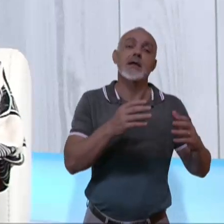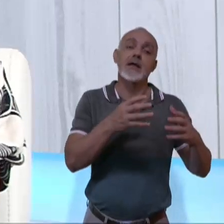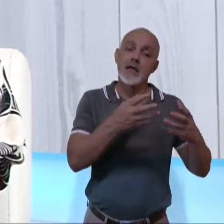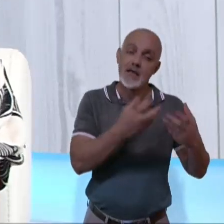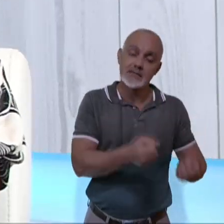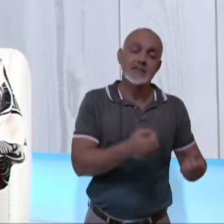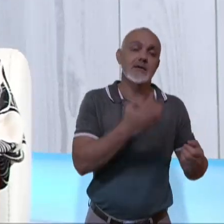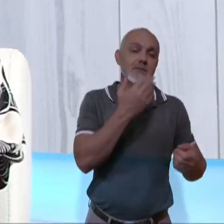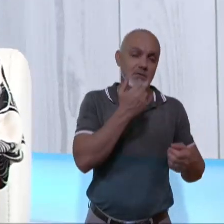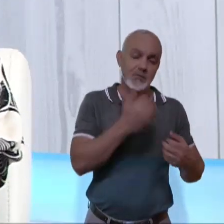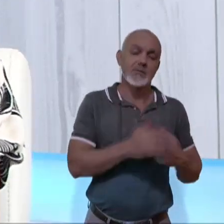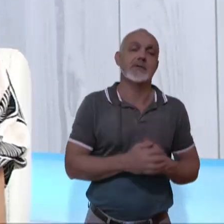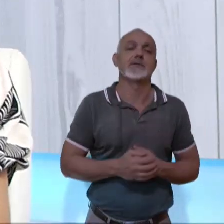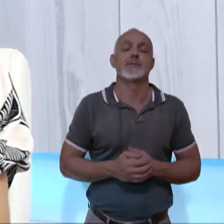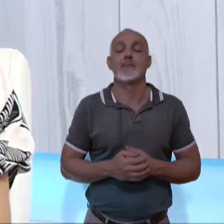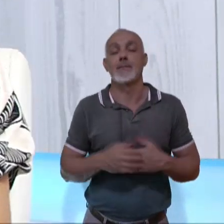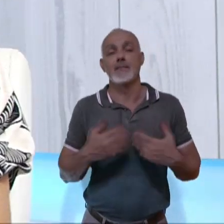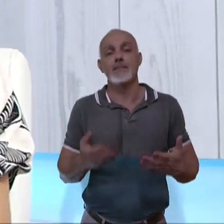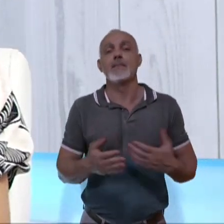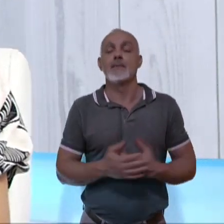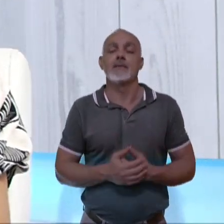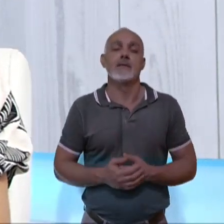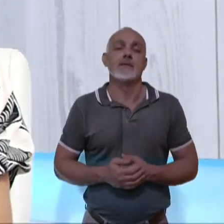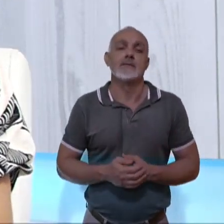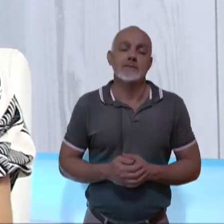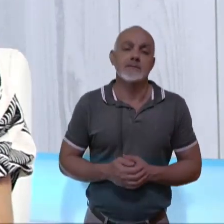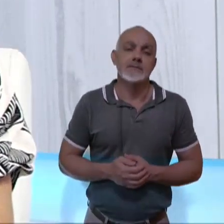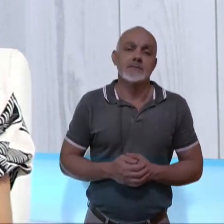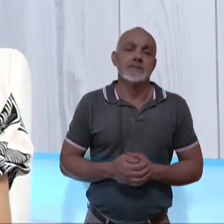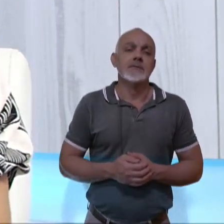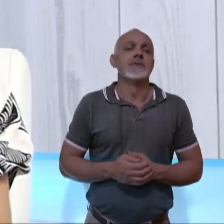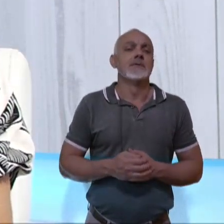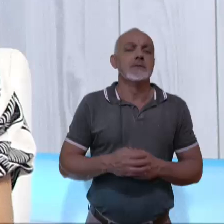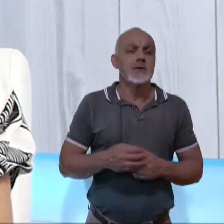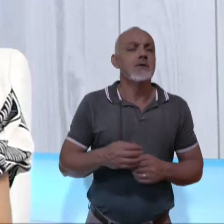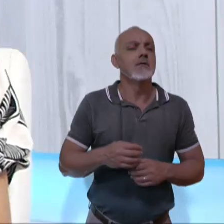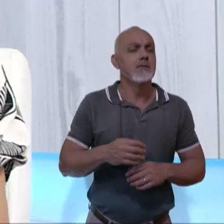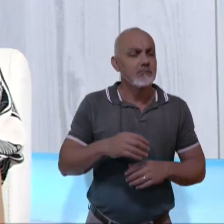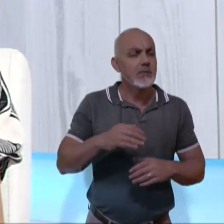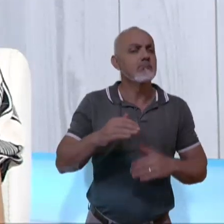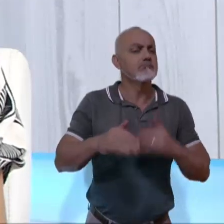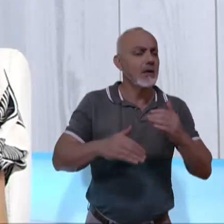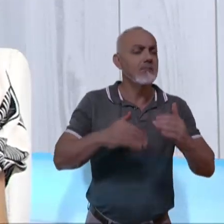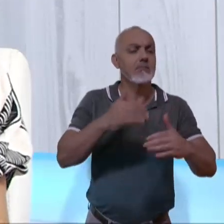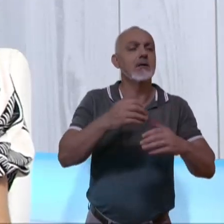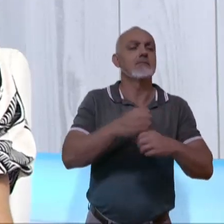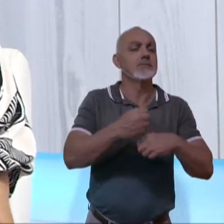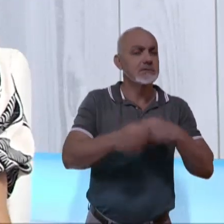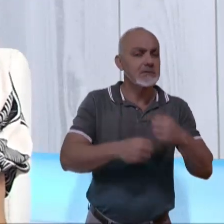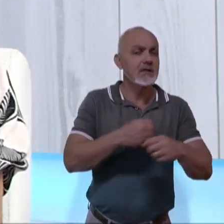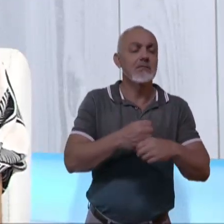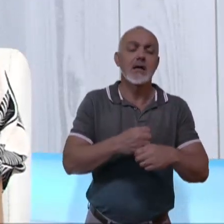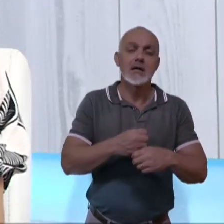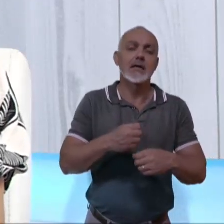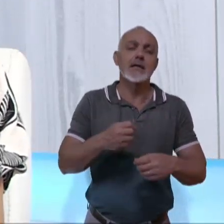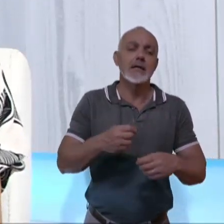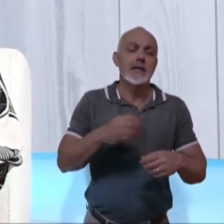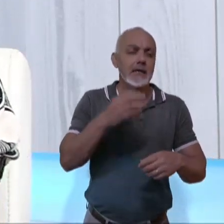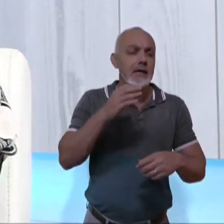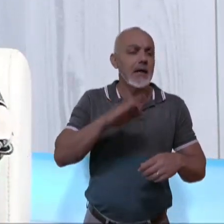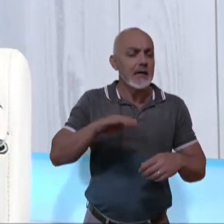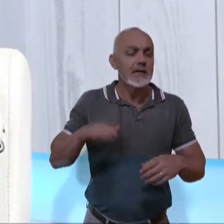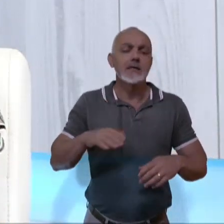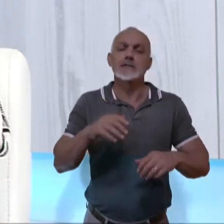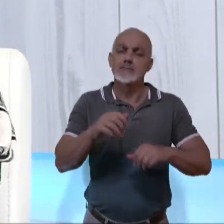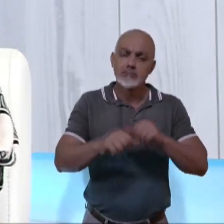inclusive. Certo. Então, ela... Mas com o tempo vai passando, a criança vai mudando, ela começa a ter uma